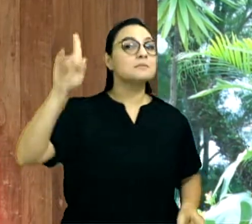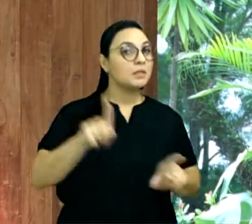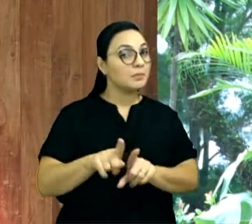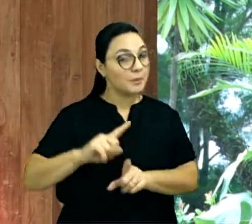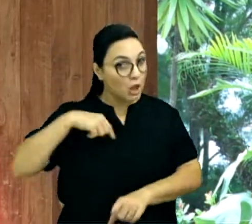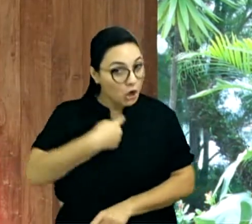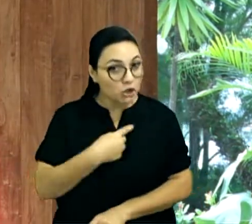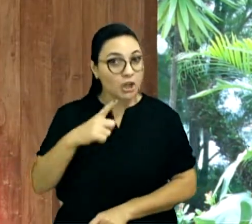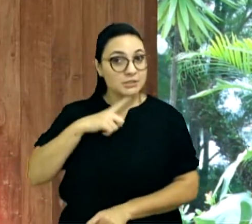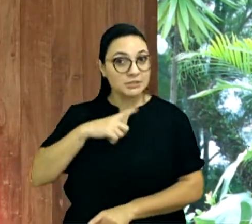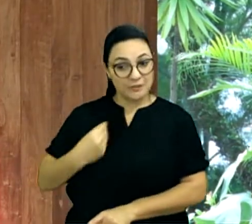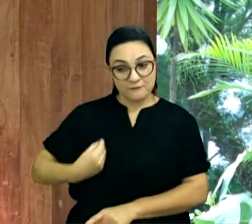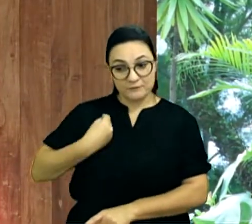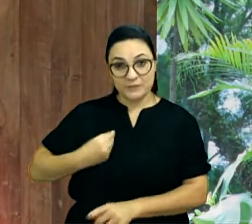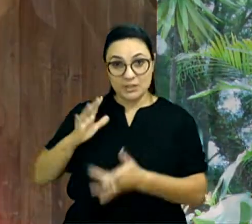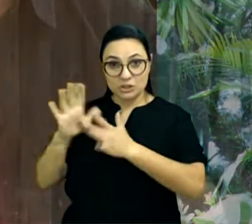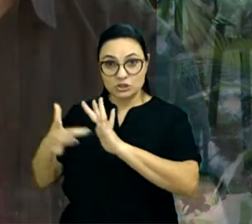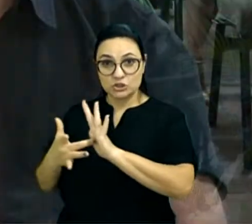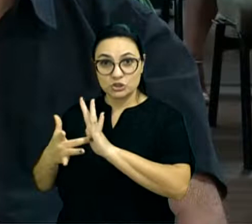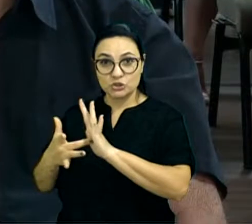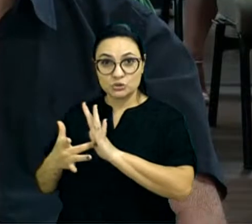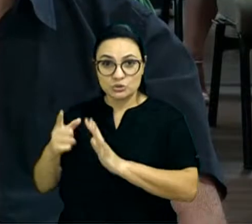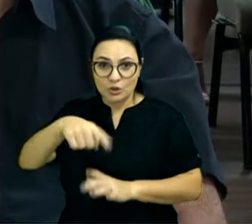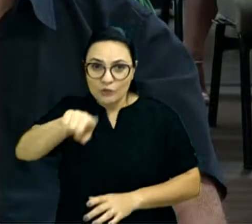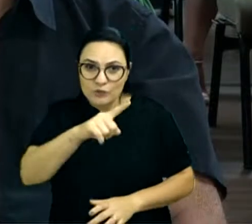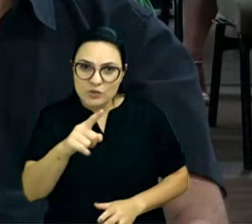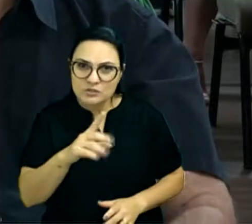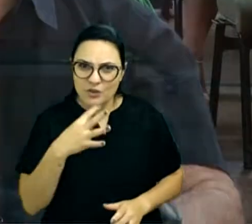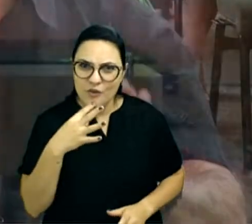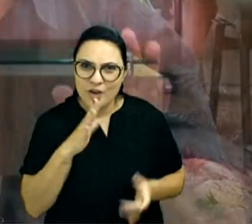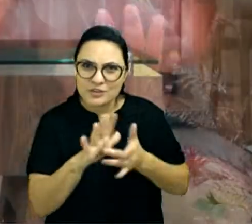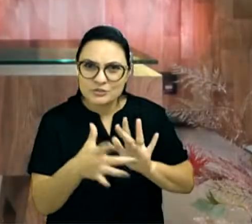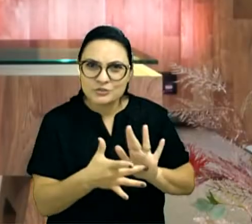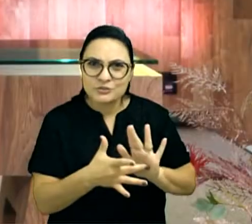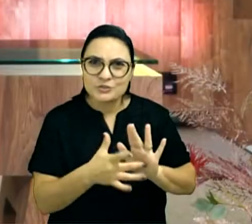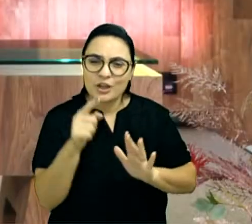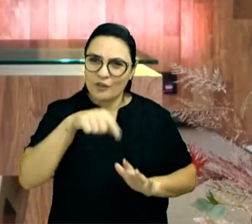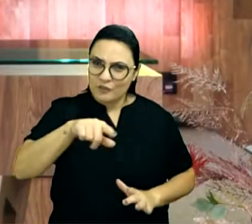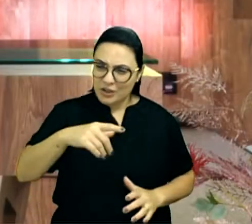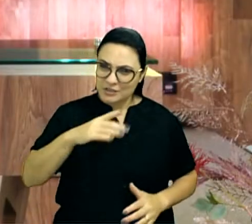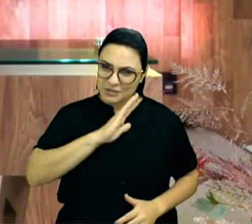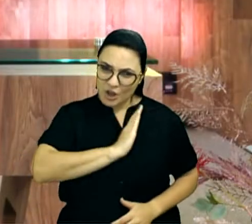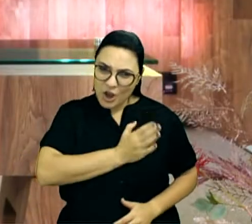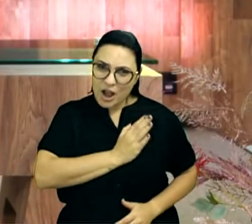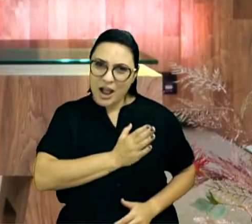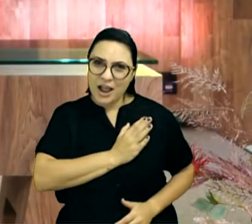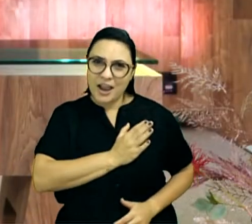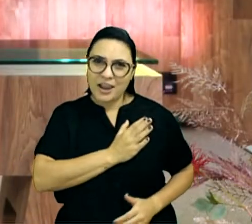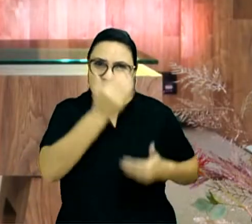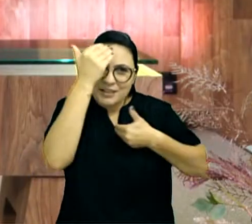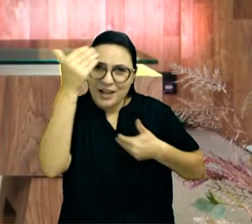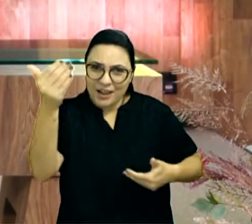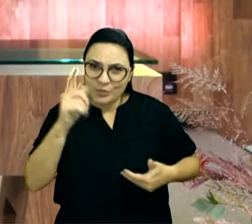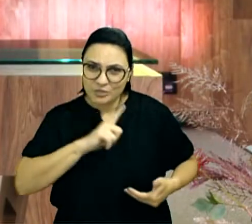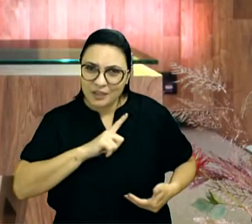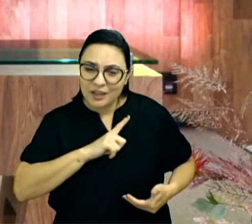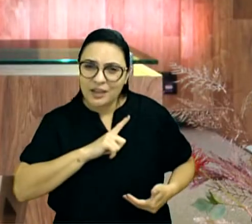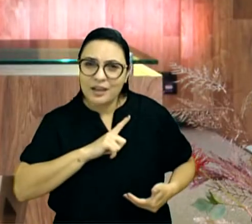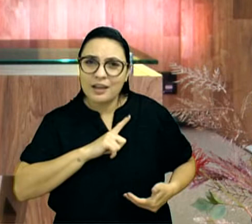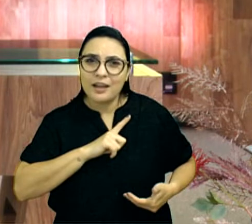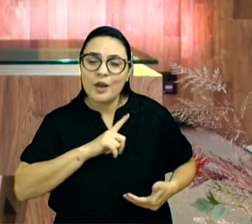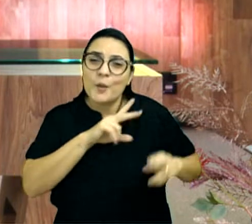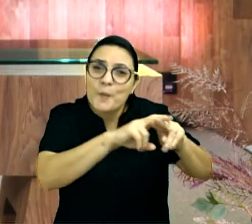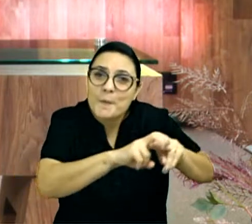a Jesus. Quem conhece a Jesus? Vou perguntar de novo. Você conhece a Jesus? Você tem gratidão? Por gratidão eu quero